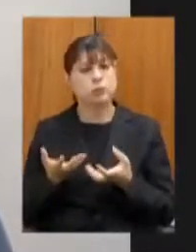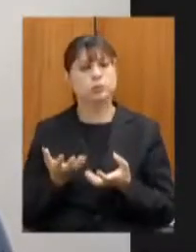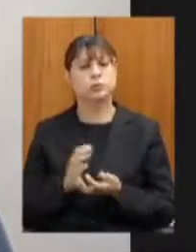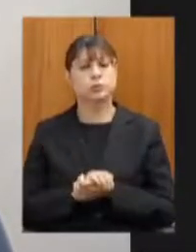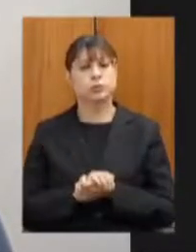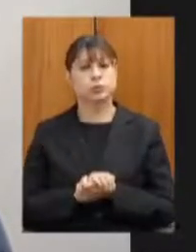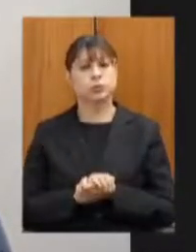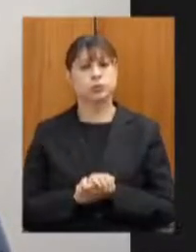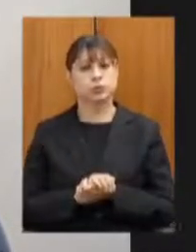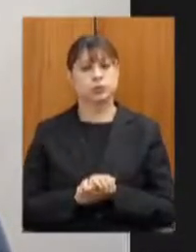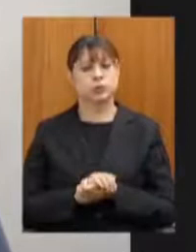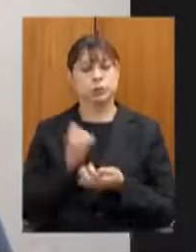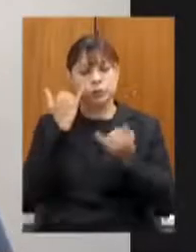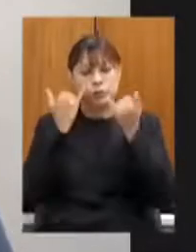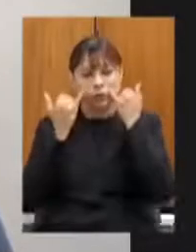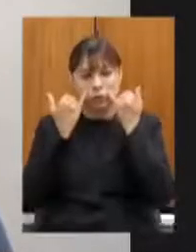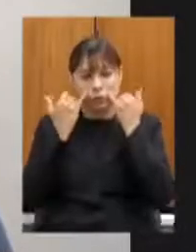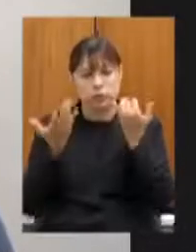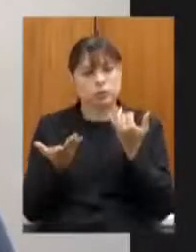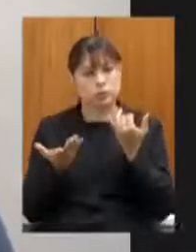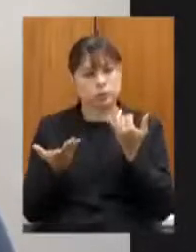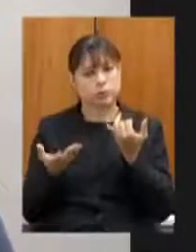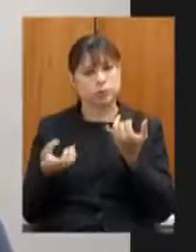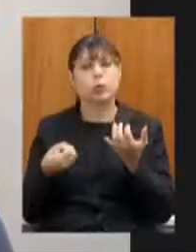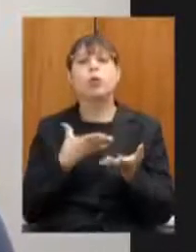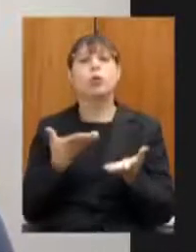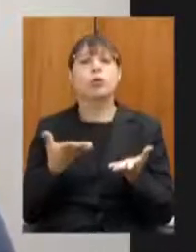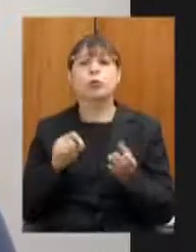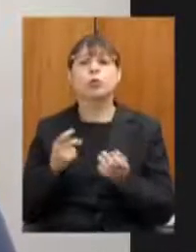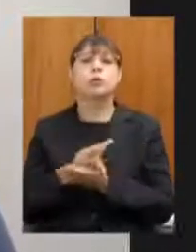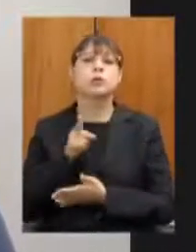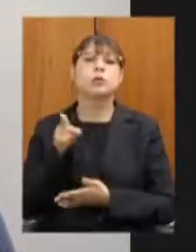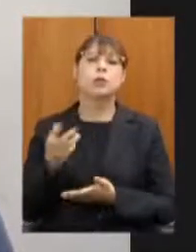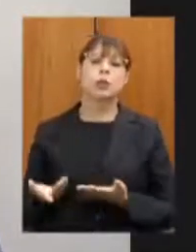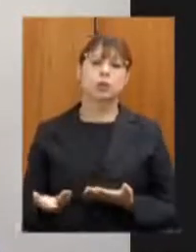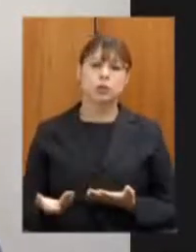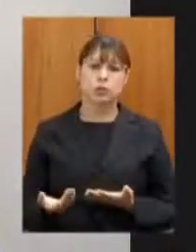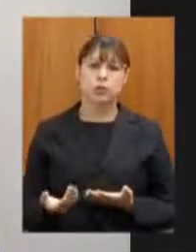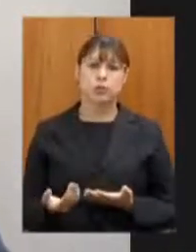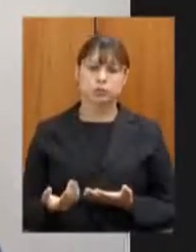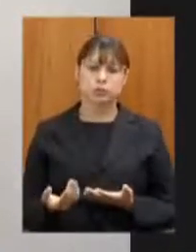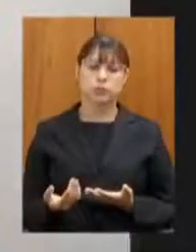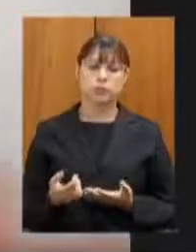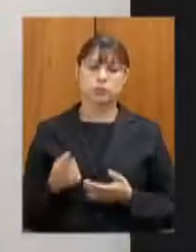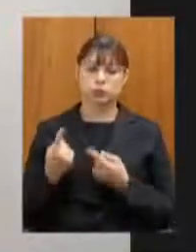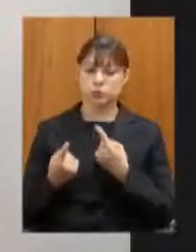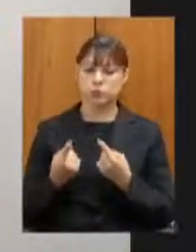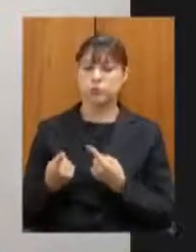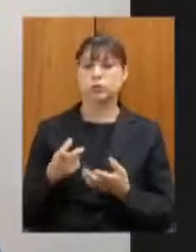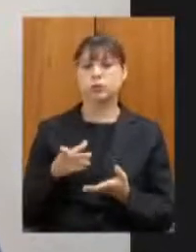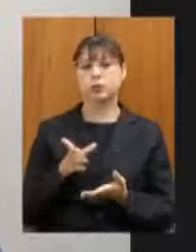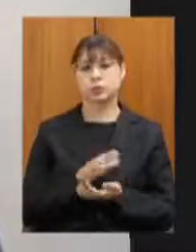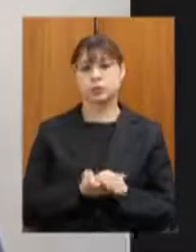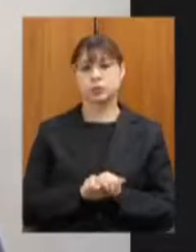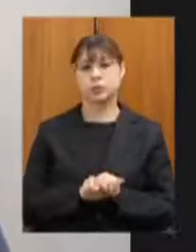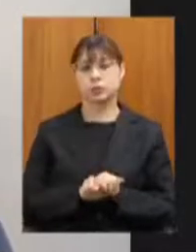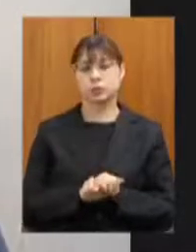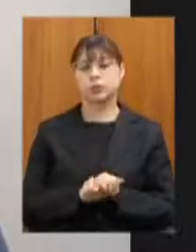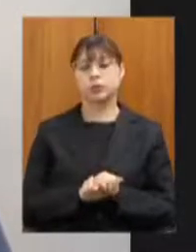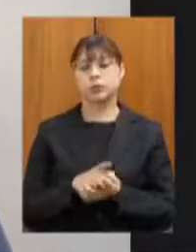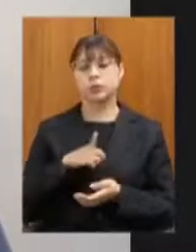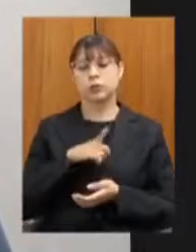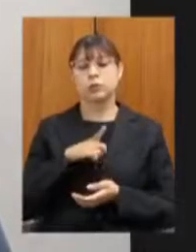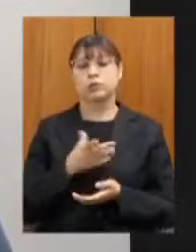ter informações atualizadas sobre esse trecho que está constando como obras a